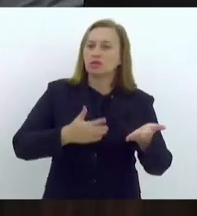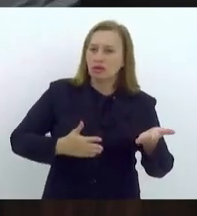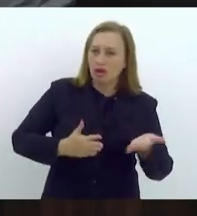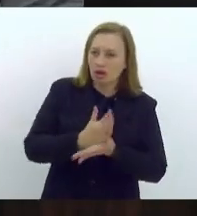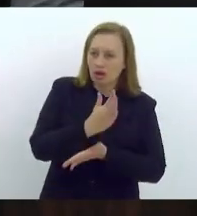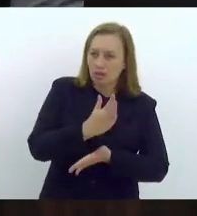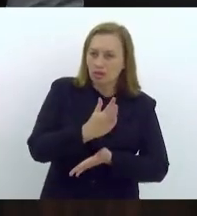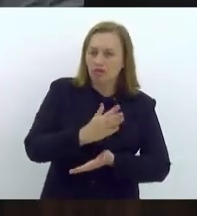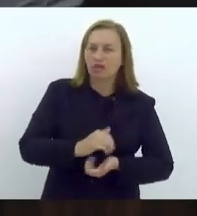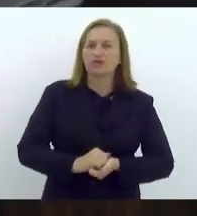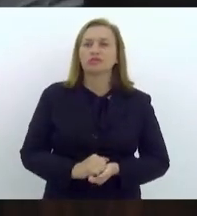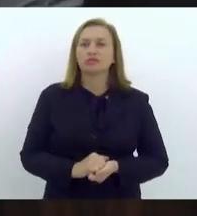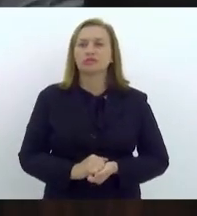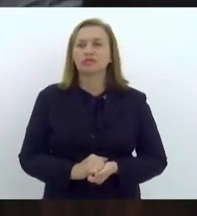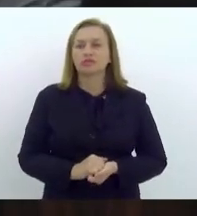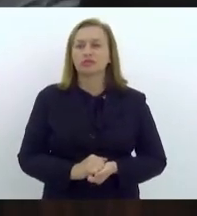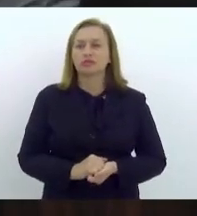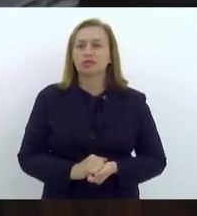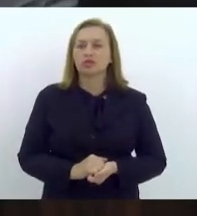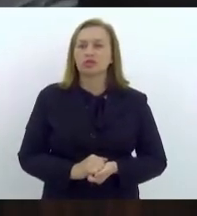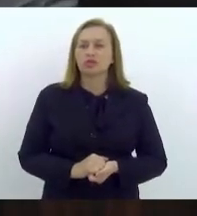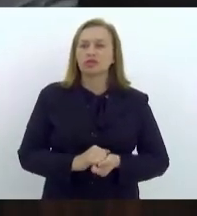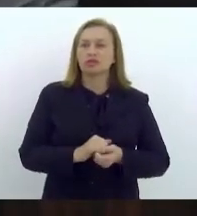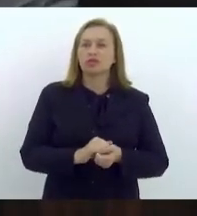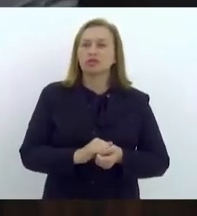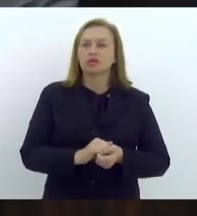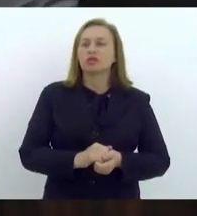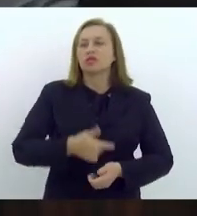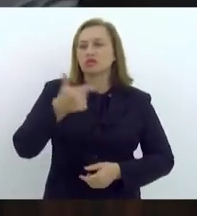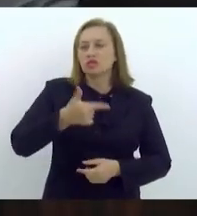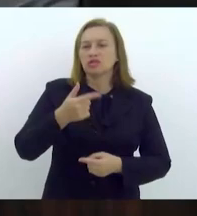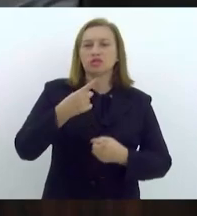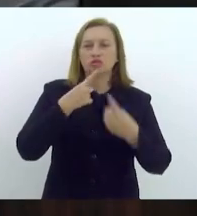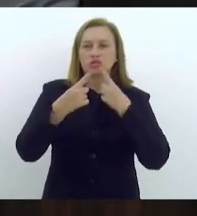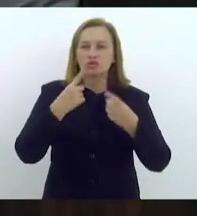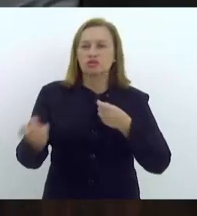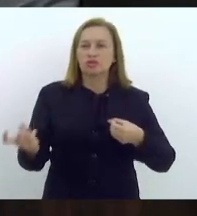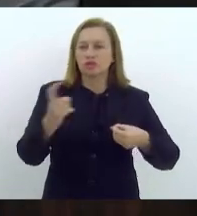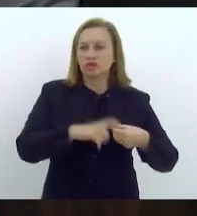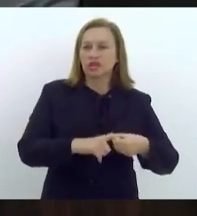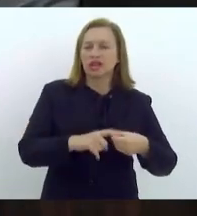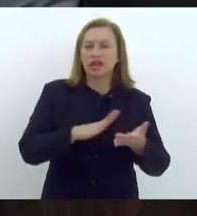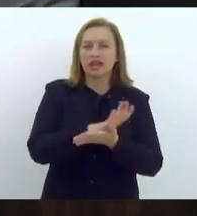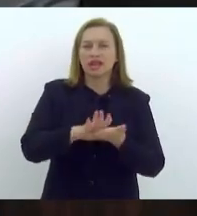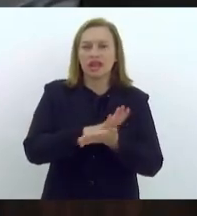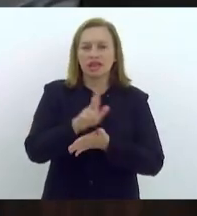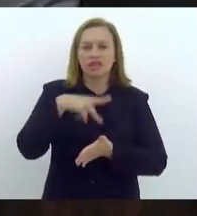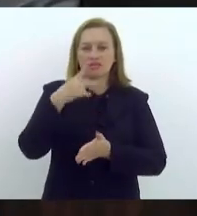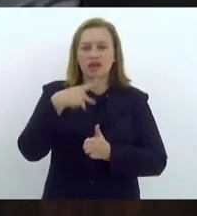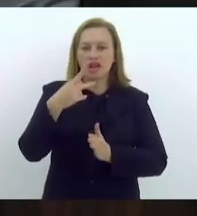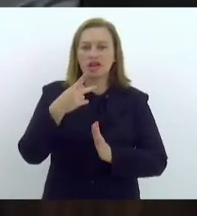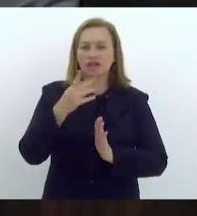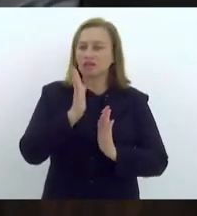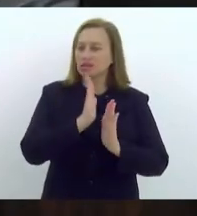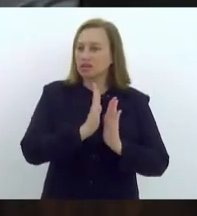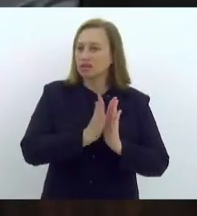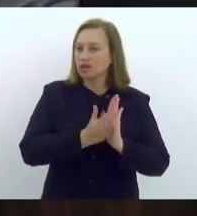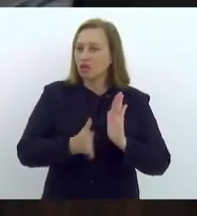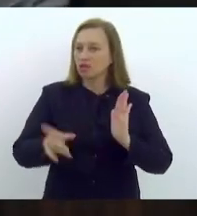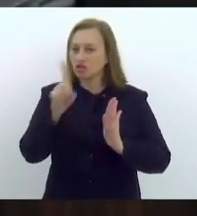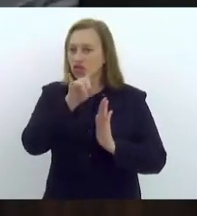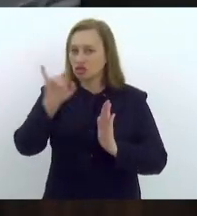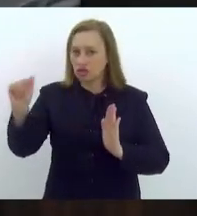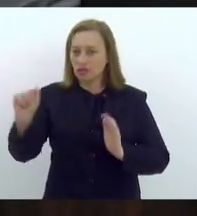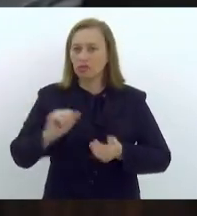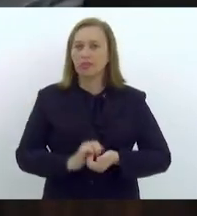permaneçam, com estão aprovado. Vai a redação do vencido para a segunda discussão. Nada mais a ver, havendo a tratar na